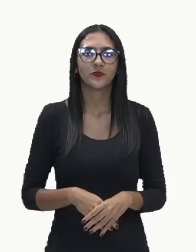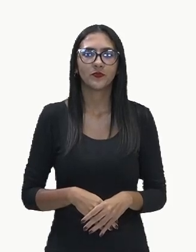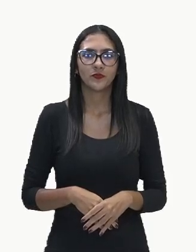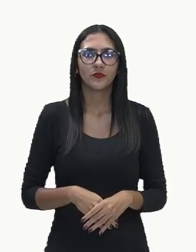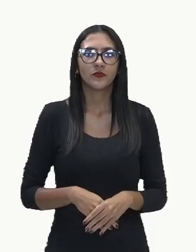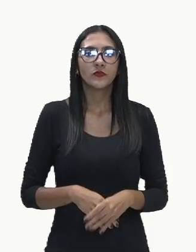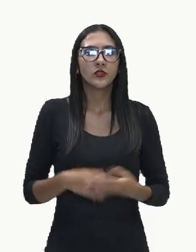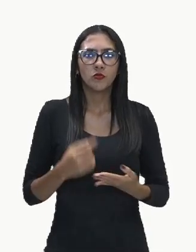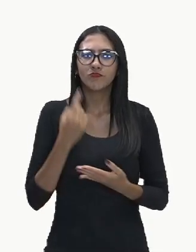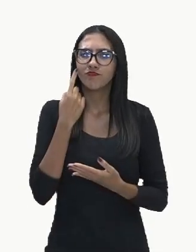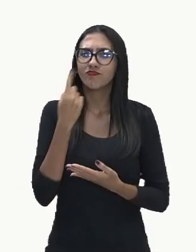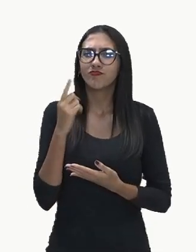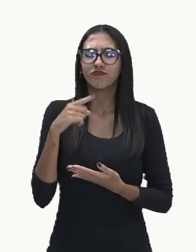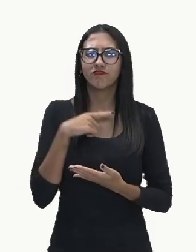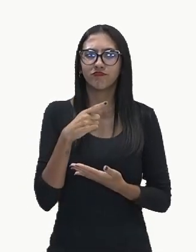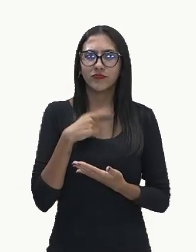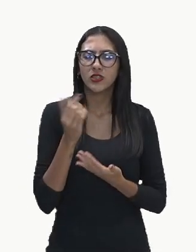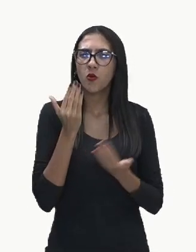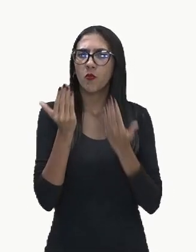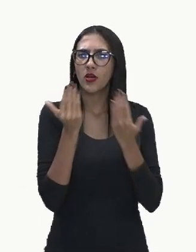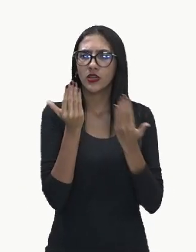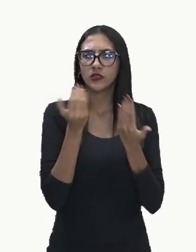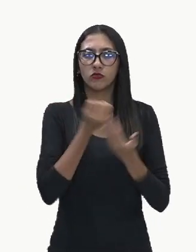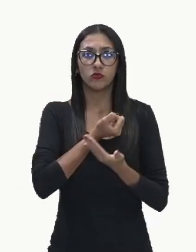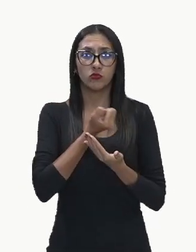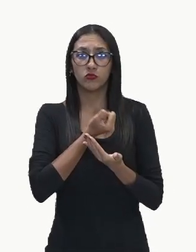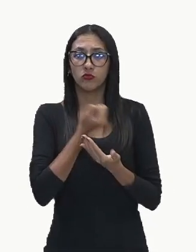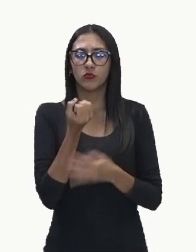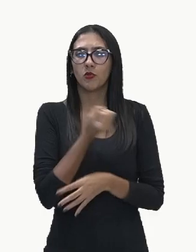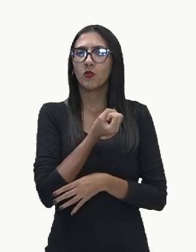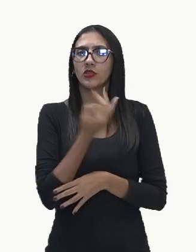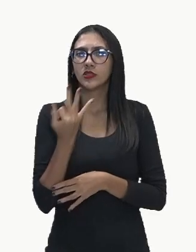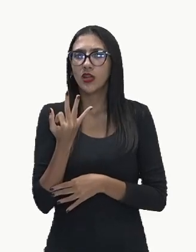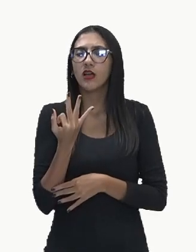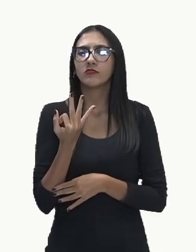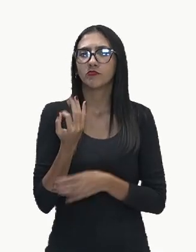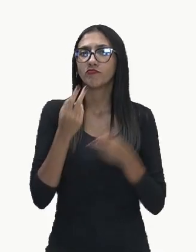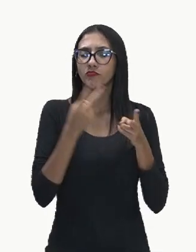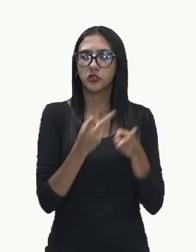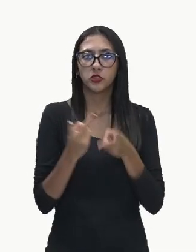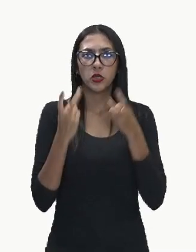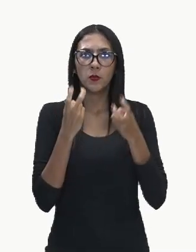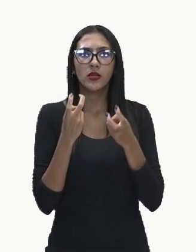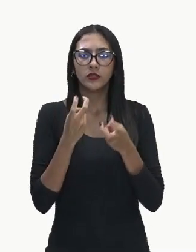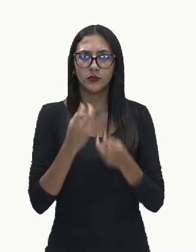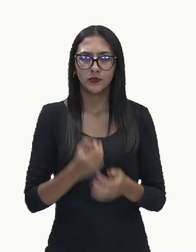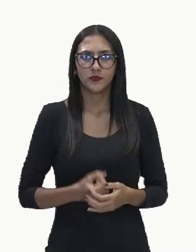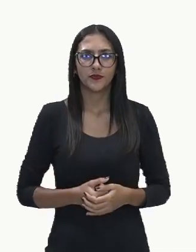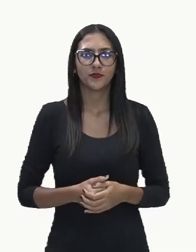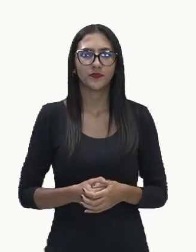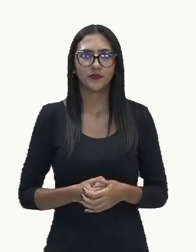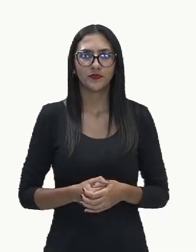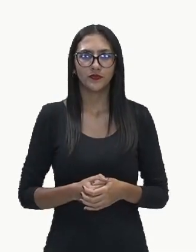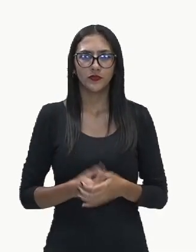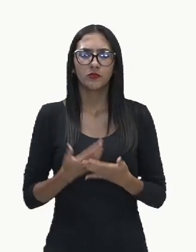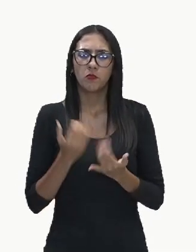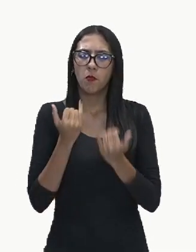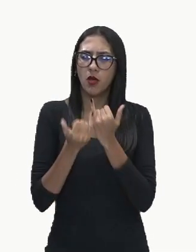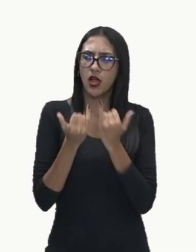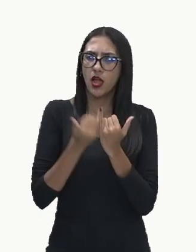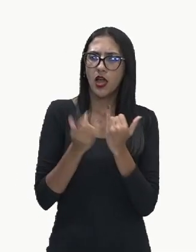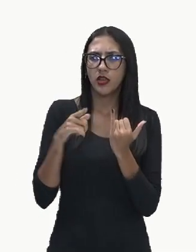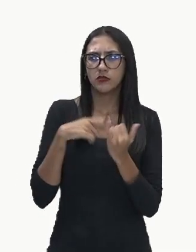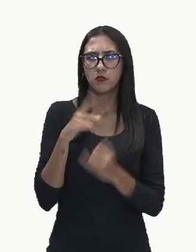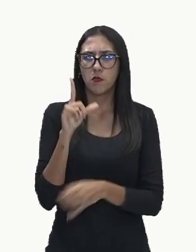observem esses números e vejam como que nós temos que apesar do que parece ser um